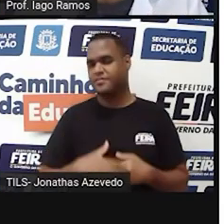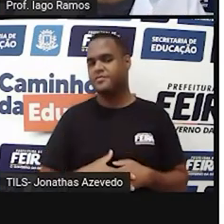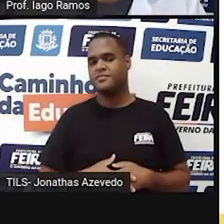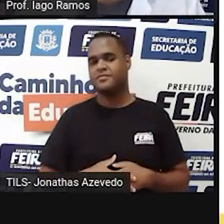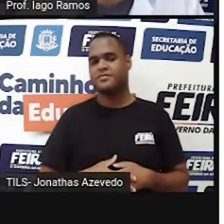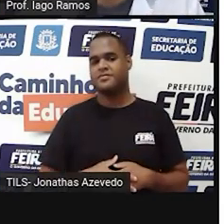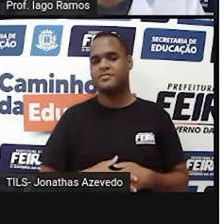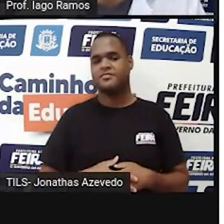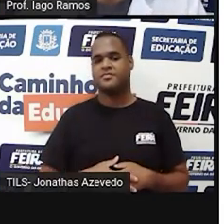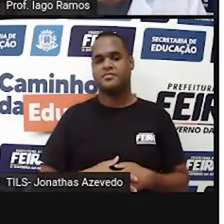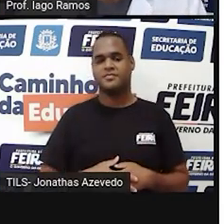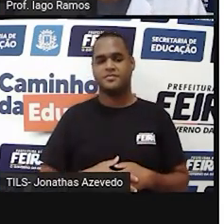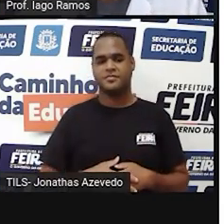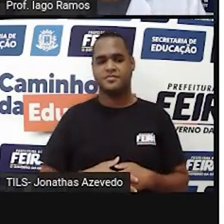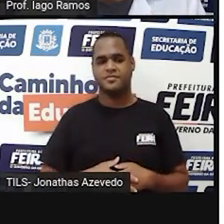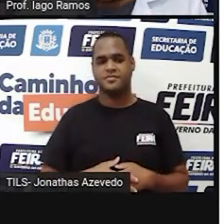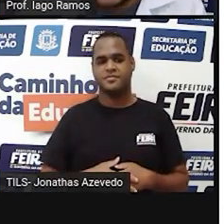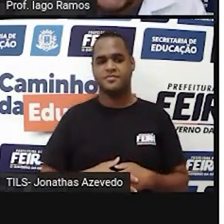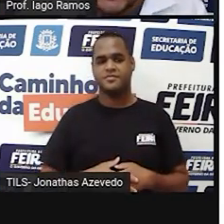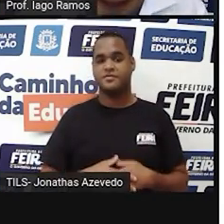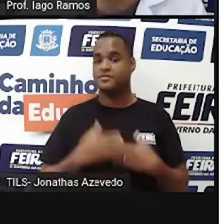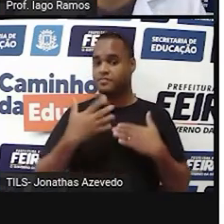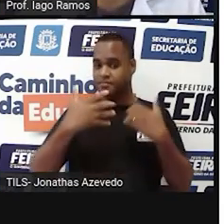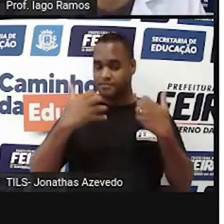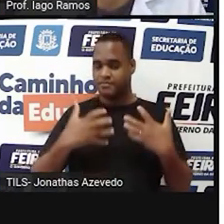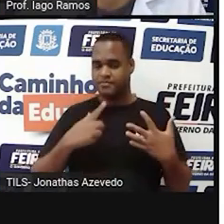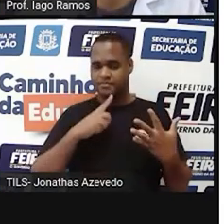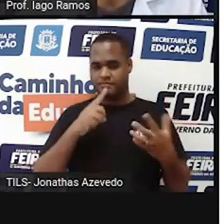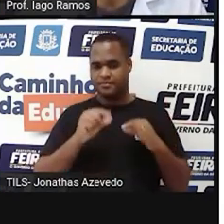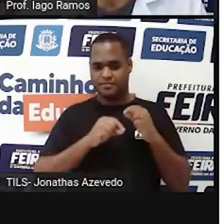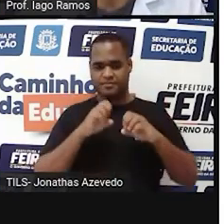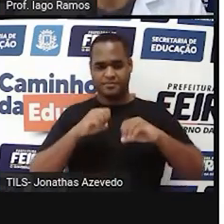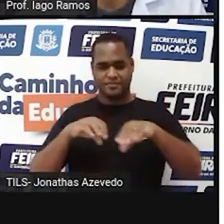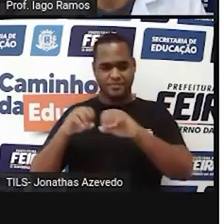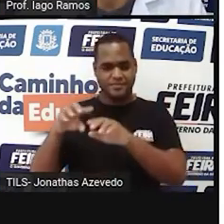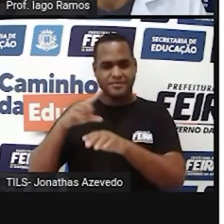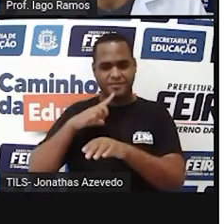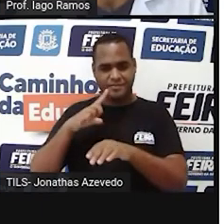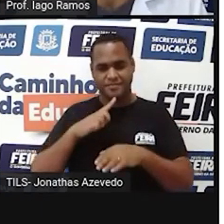Então, vamos aqui, seguindo na nossa aula, né?